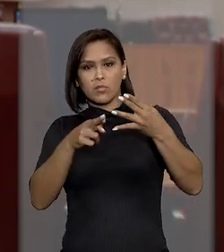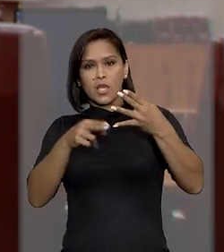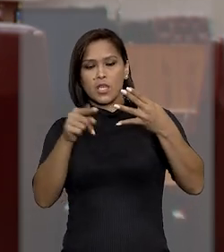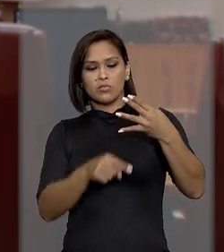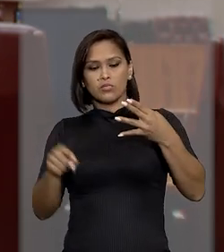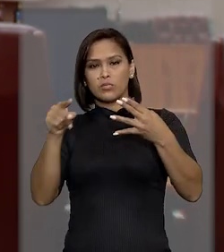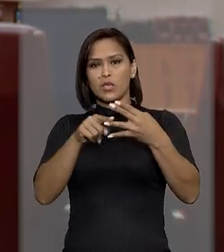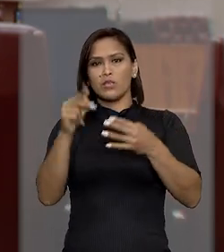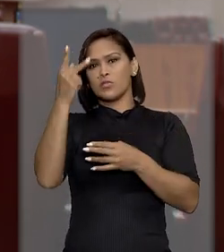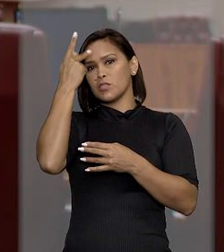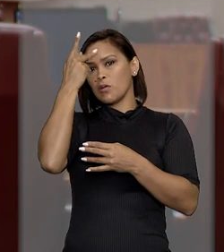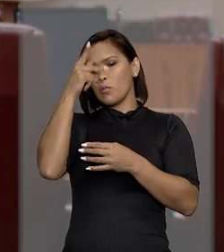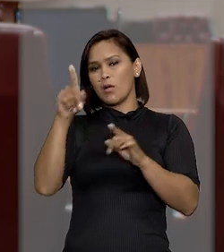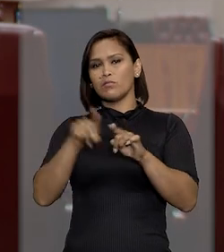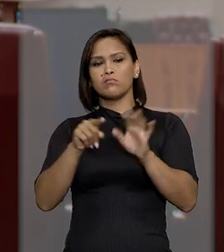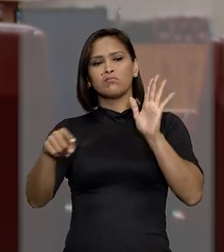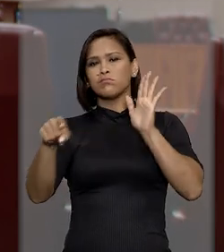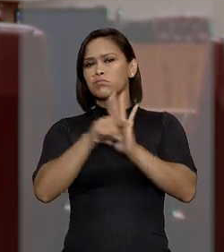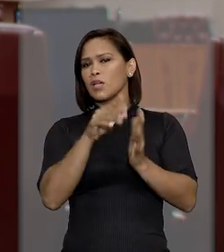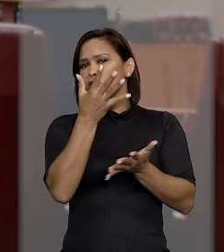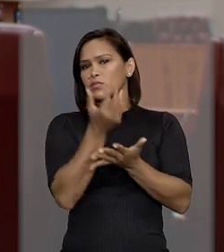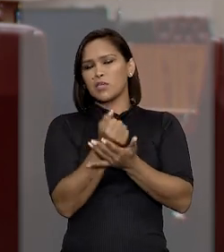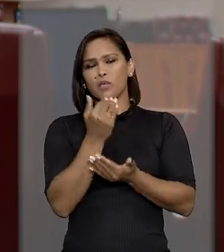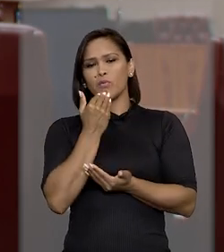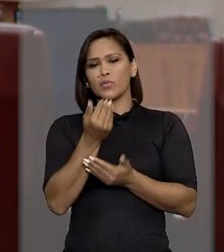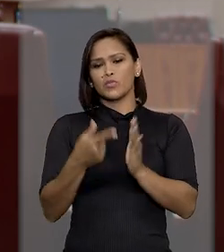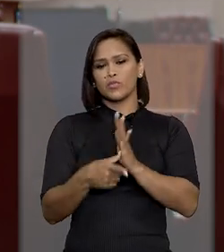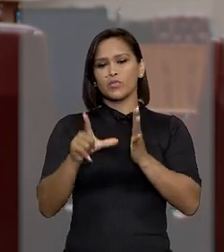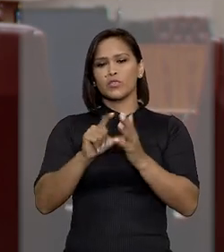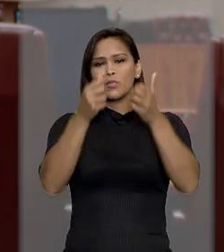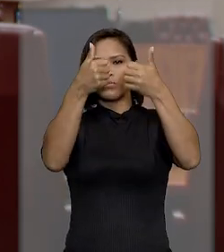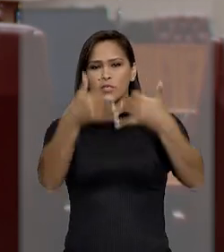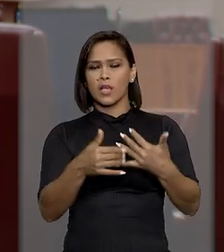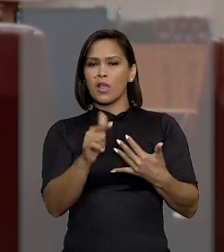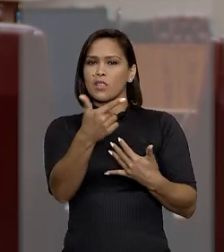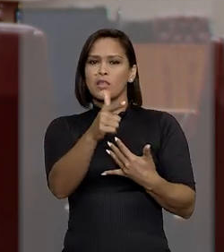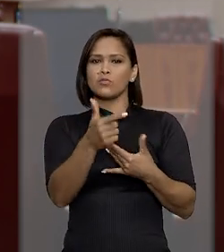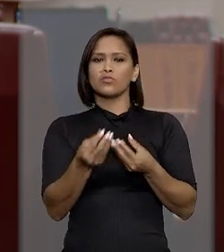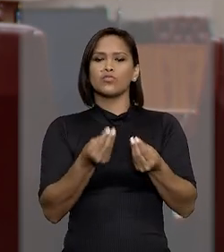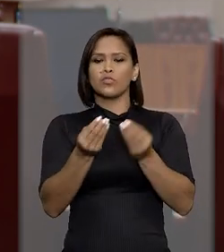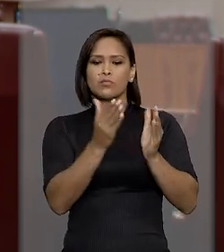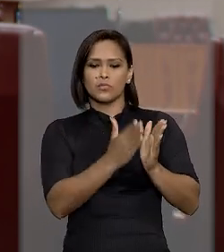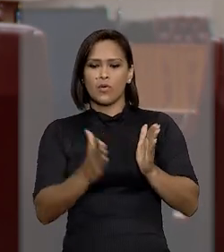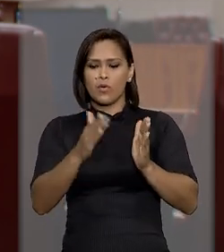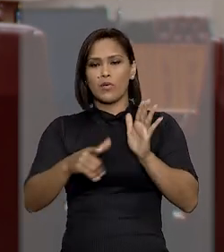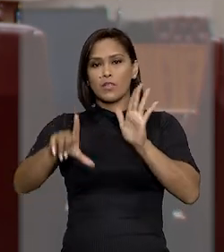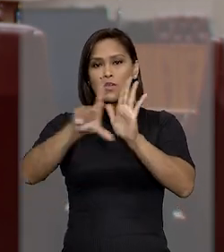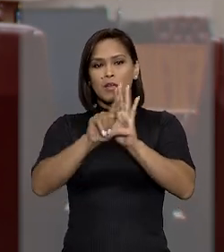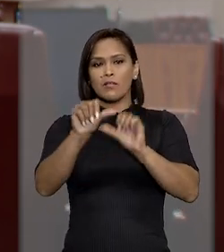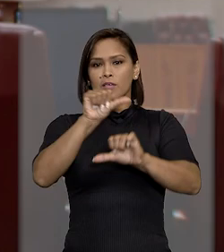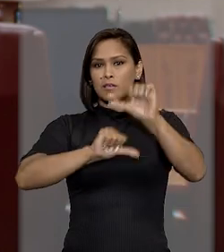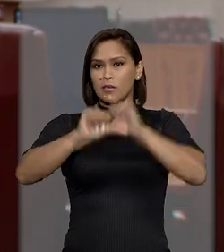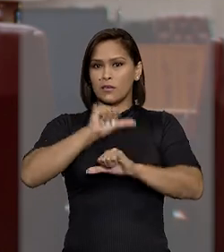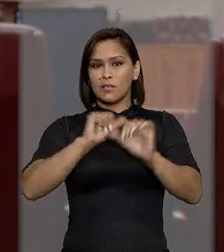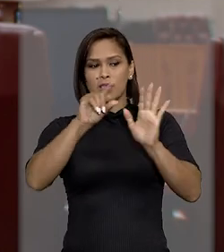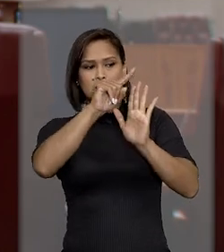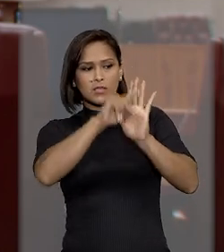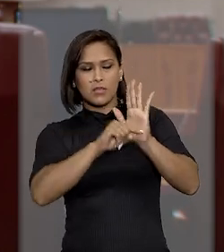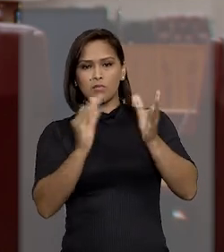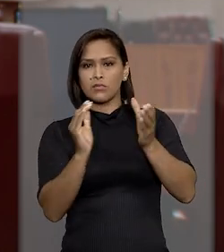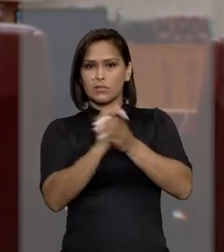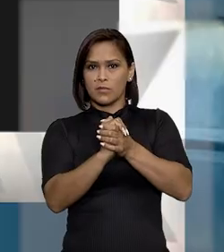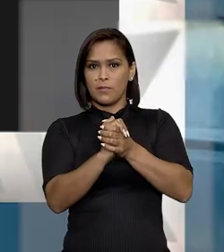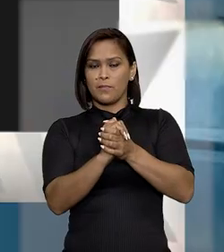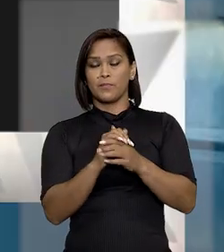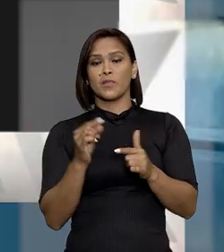primeiro grau e o Tribunal de Justiça de São Paulo negarem o pedido sob o fundamento de que não haveria previsão legal para alteração